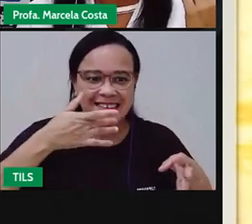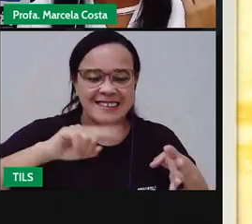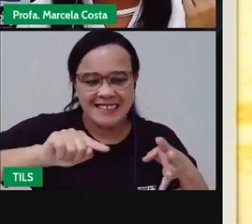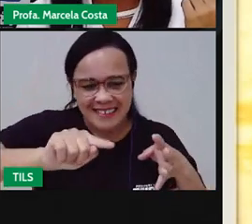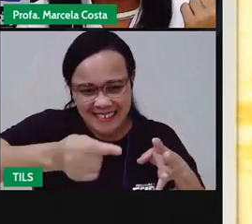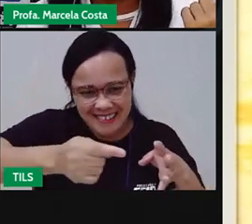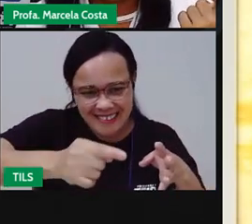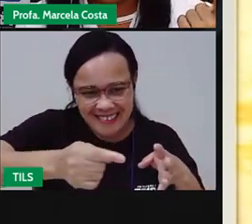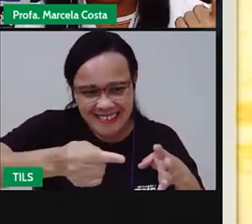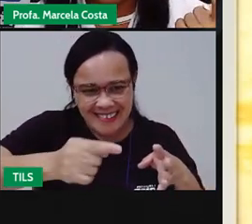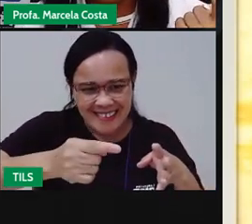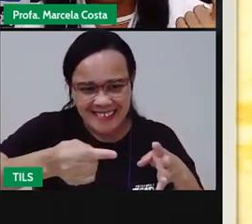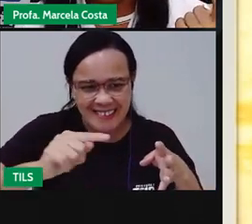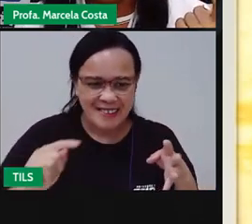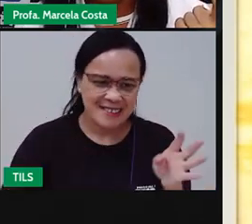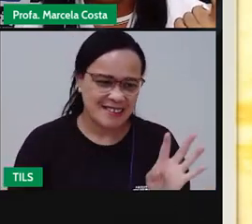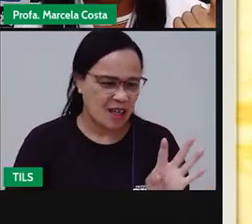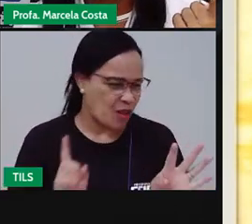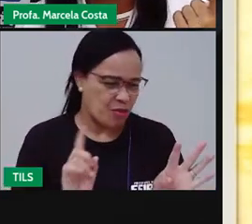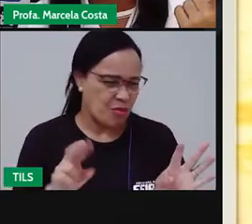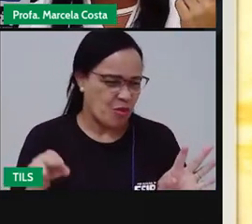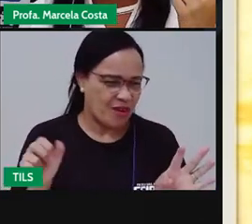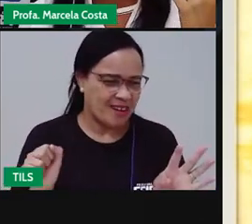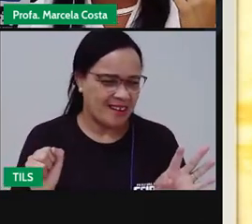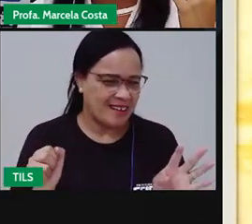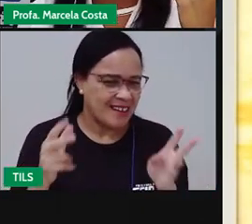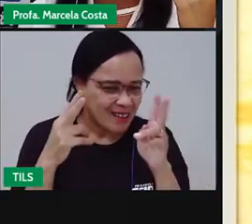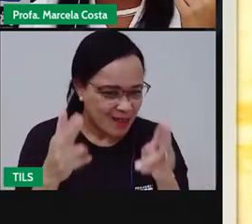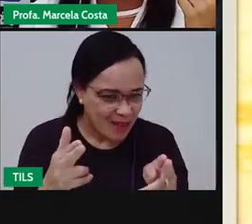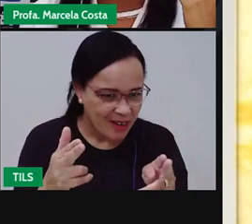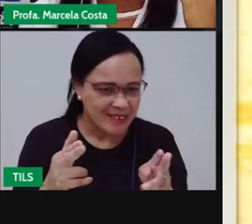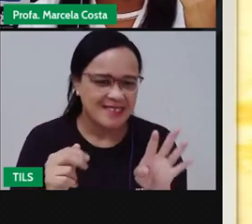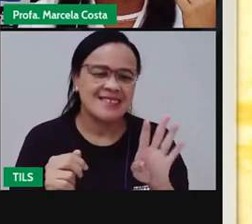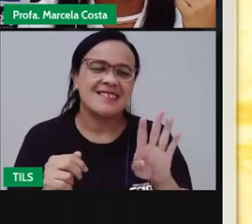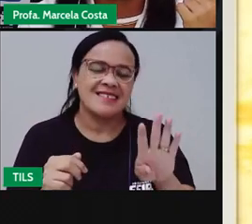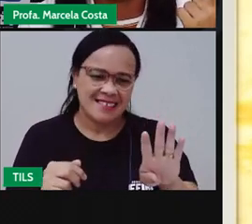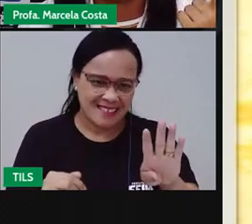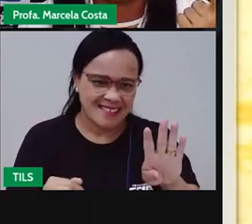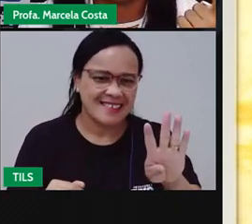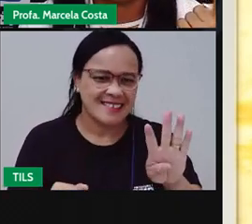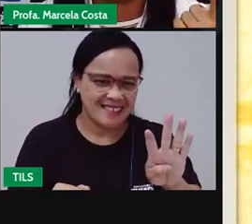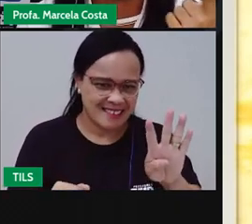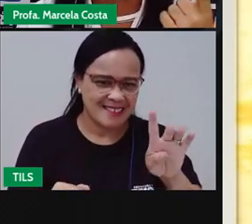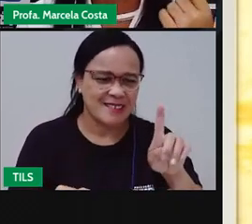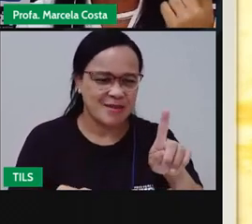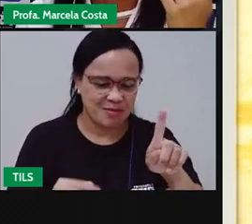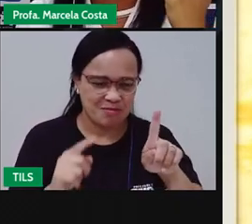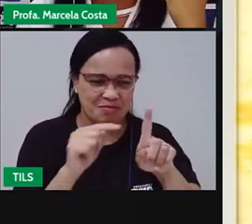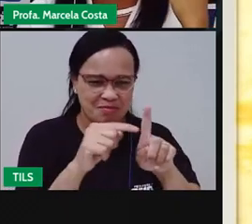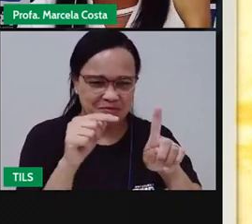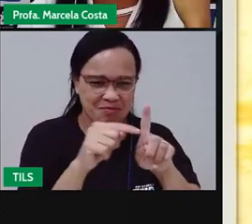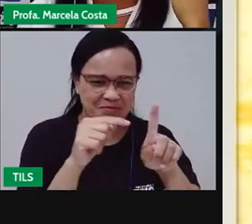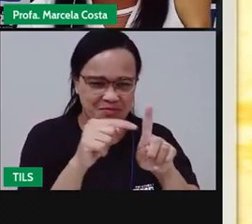Vocês nunca fizeram o mesmo? A gente séria finge que não é golosa.